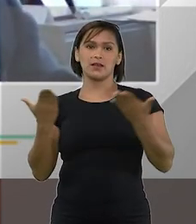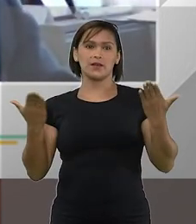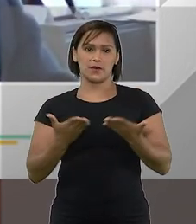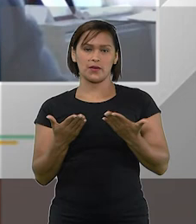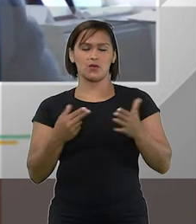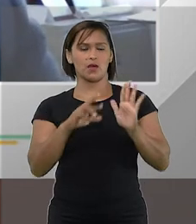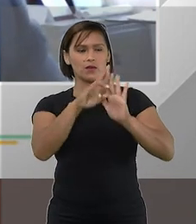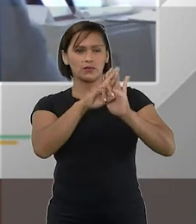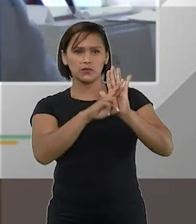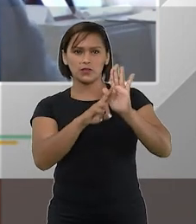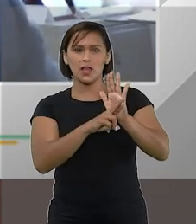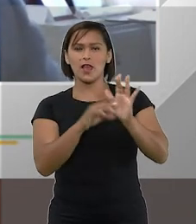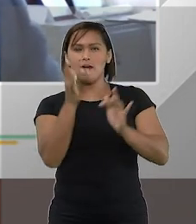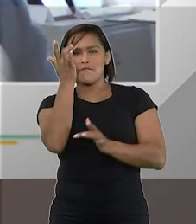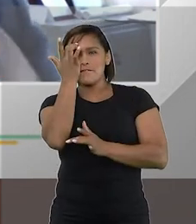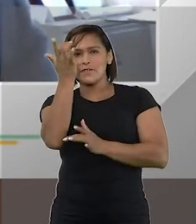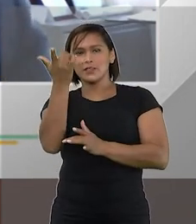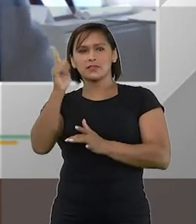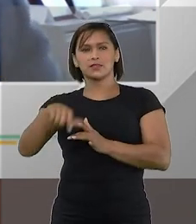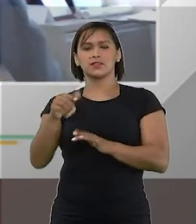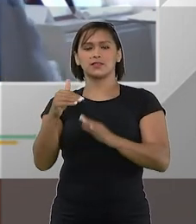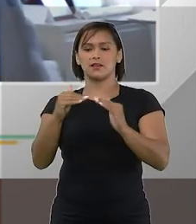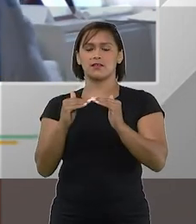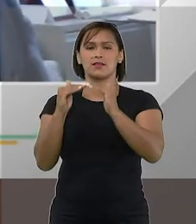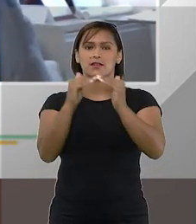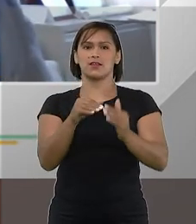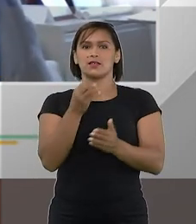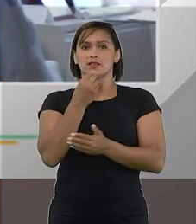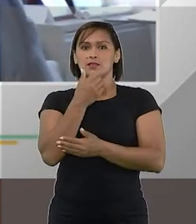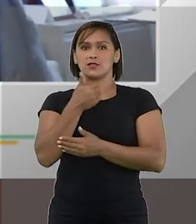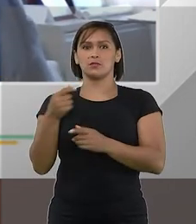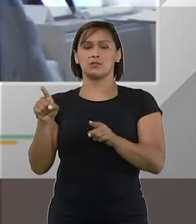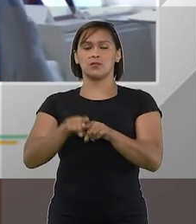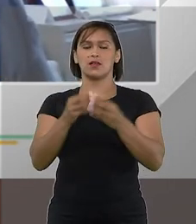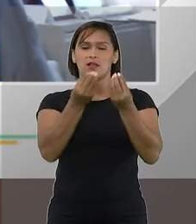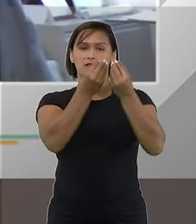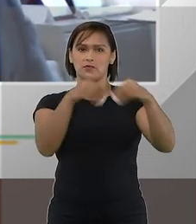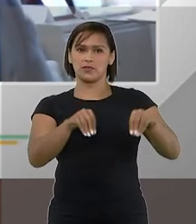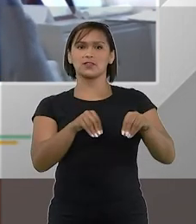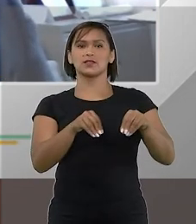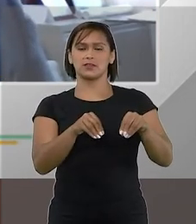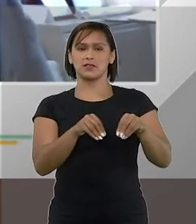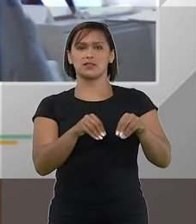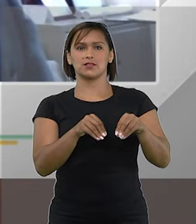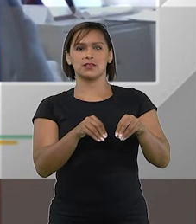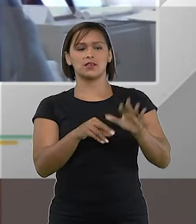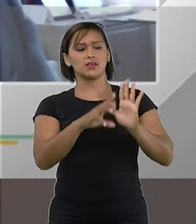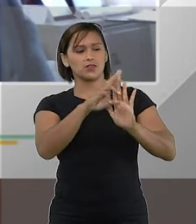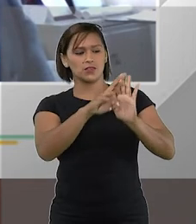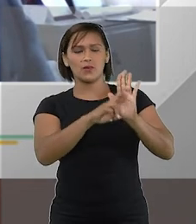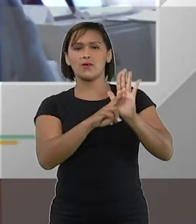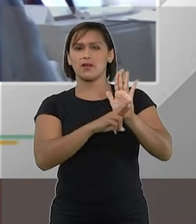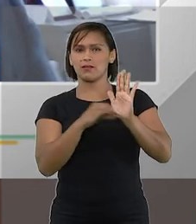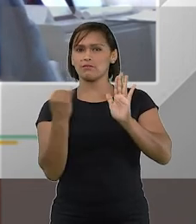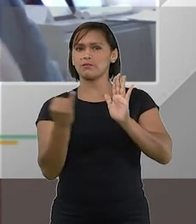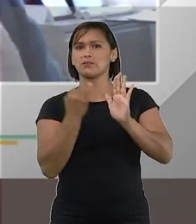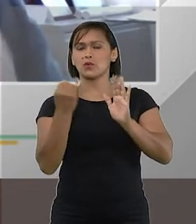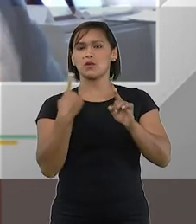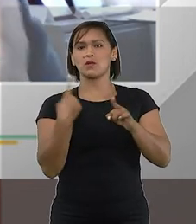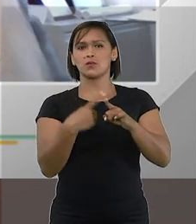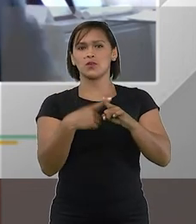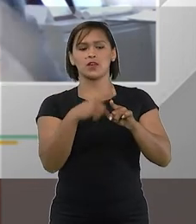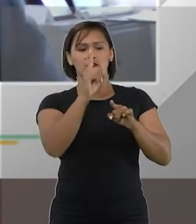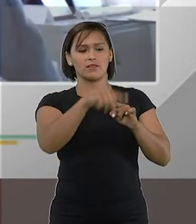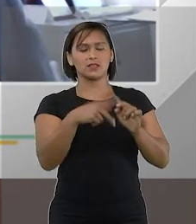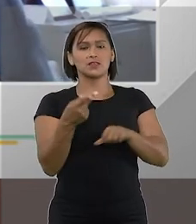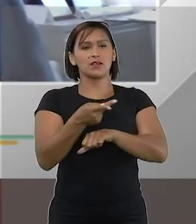todas as regras que facilitaram a alienação de bens na falência são regras importantes porque